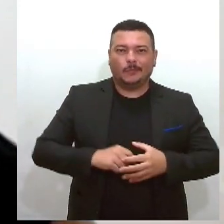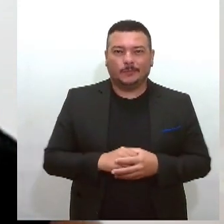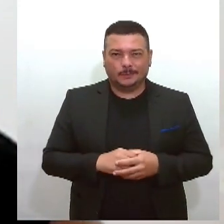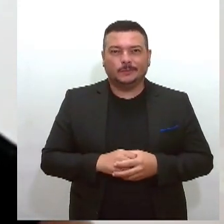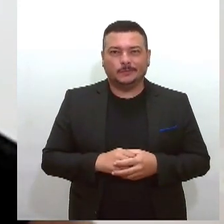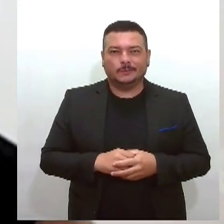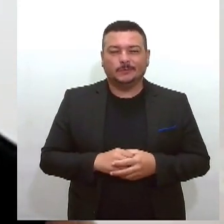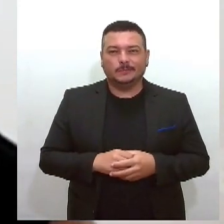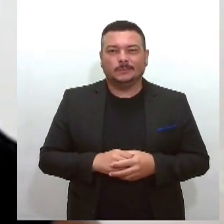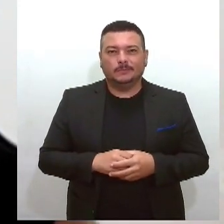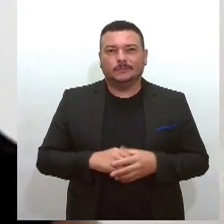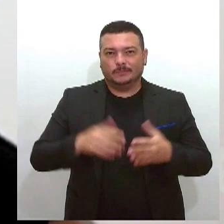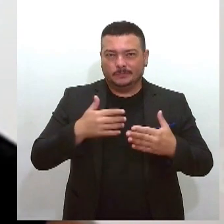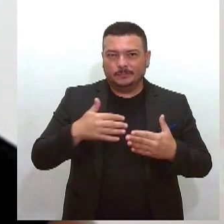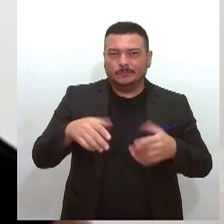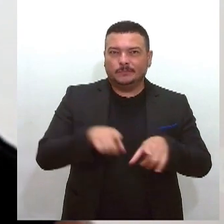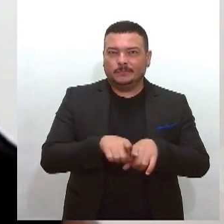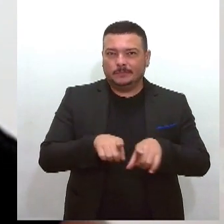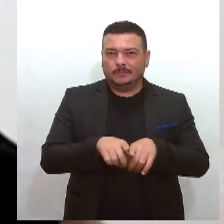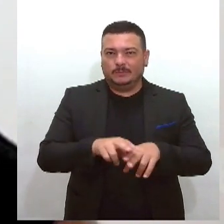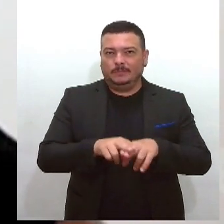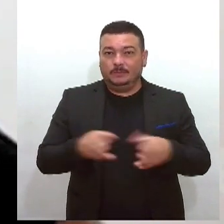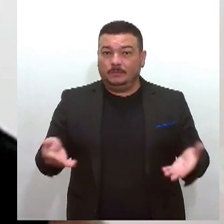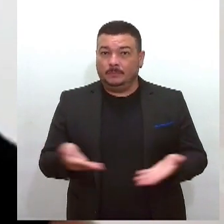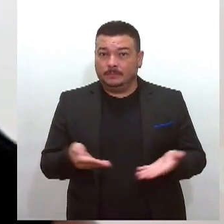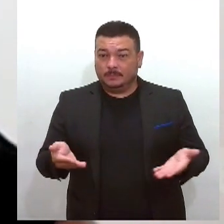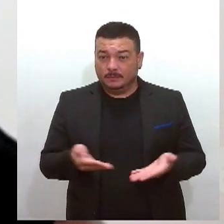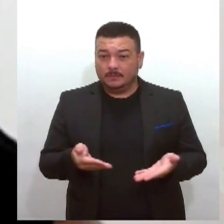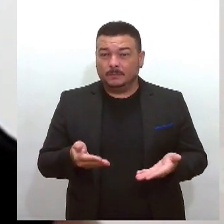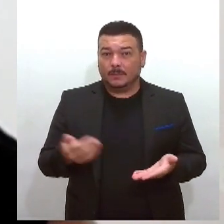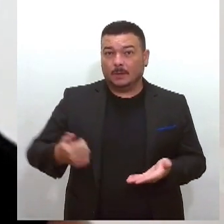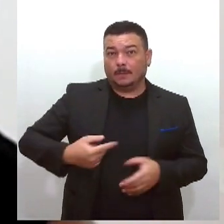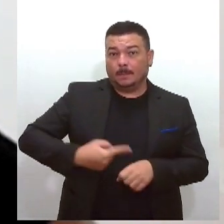licitatório e hoje mesmo, que foi o primeiro dia, né?